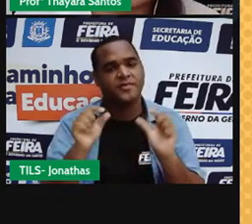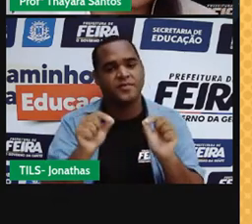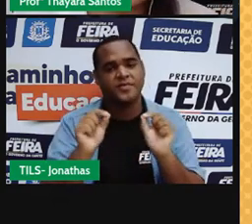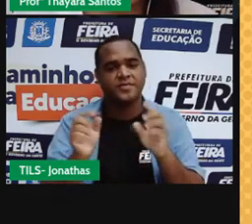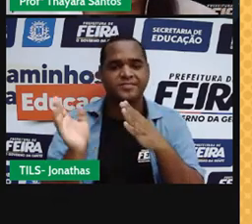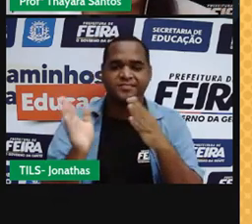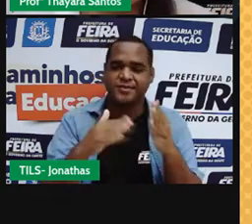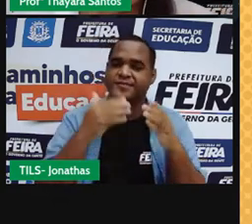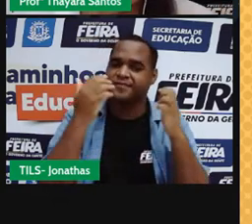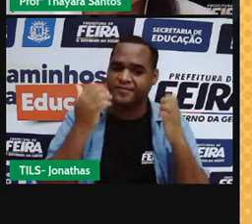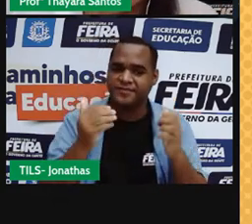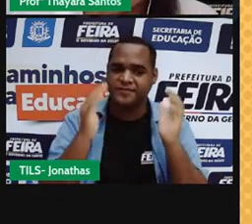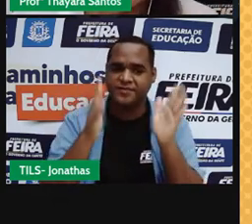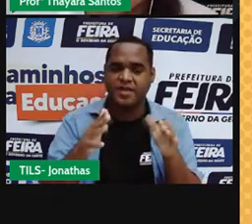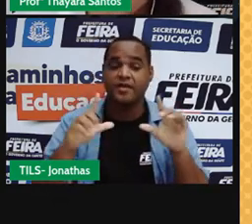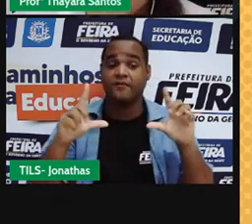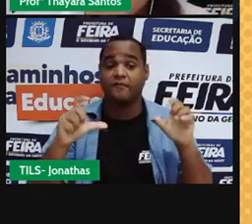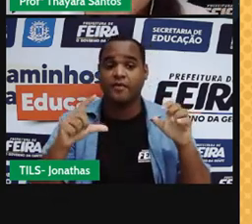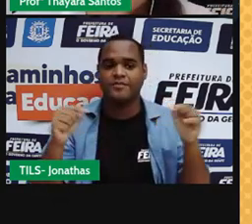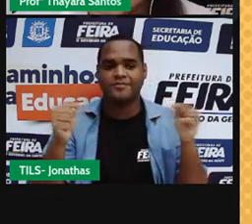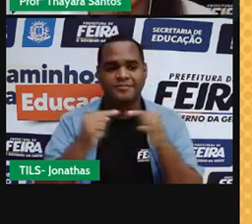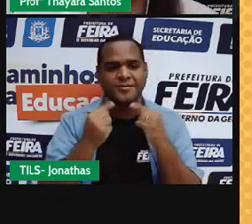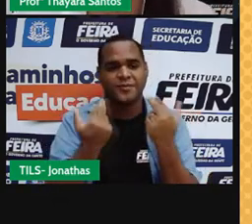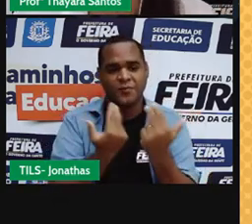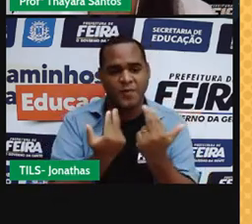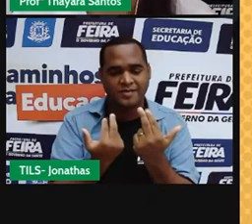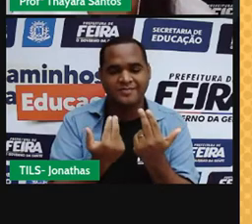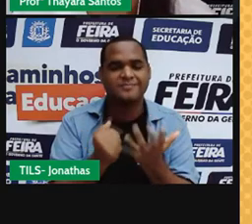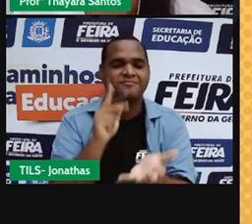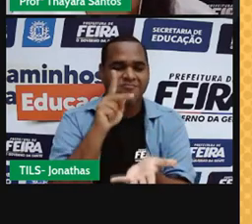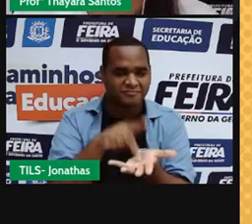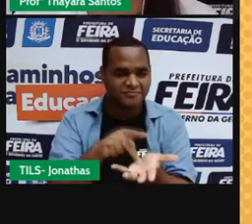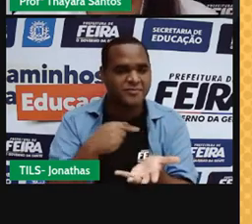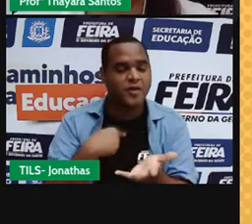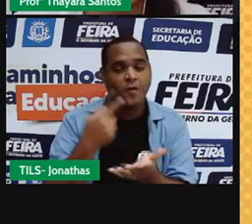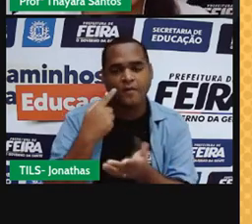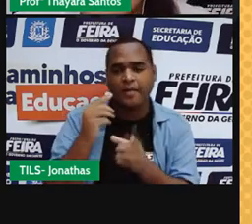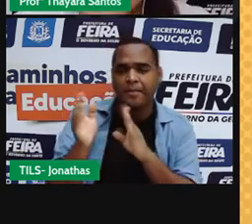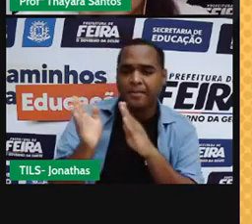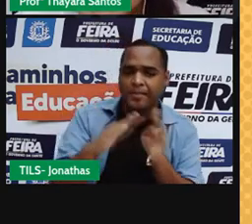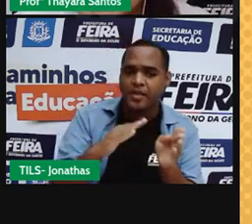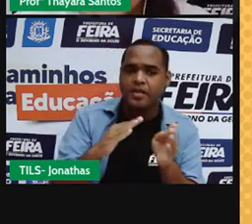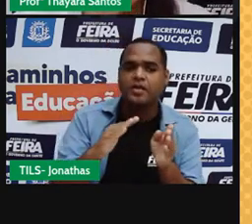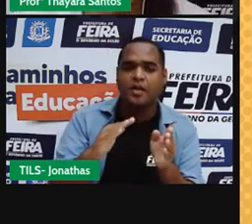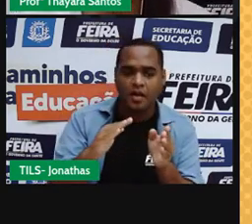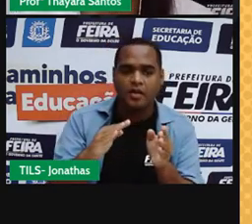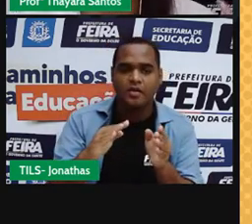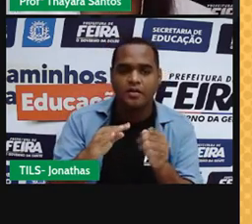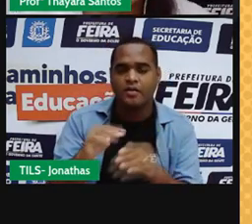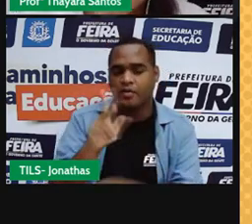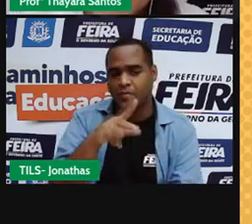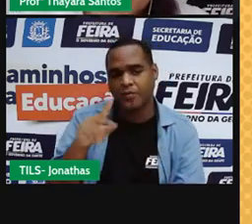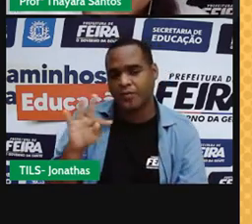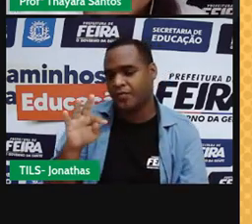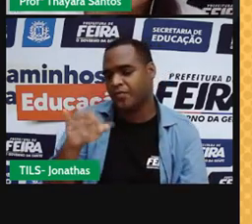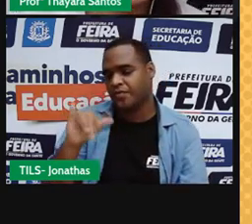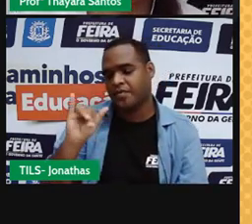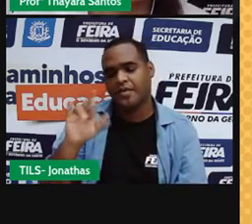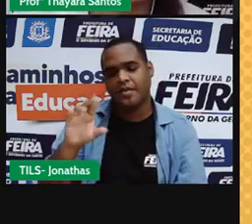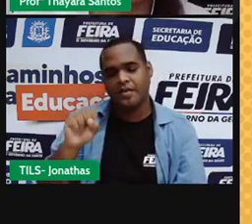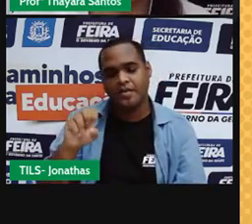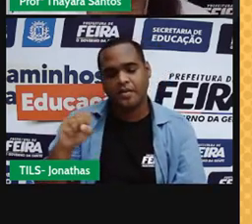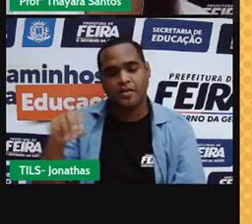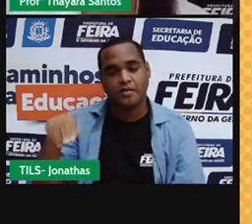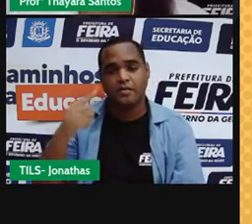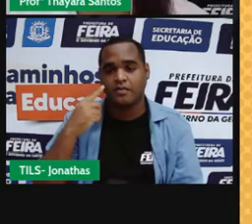imagem exatamente igual a essa, que eu apresentei para vocês, a gente viu o professor Biltayson aí do vídeo, mostrando para a gente o